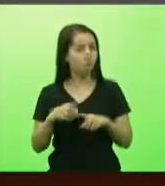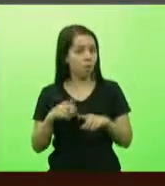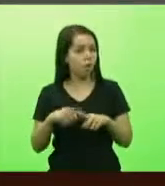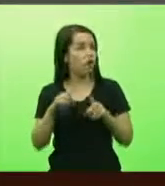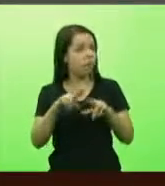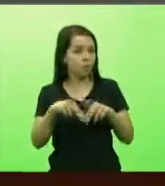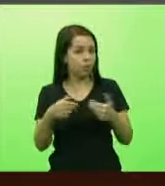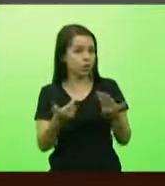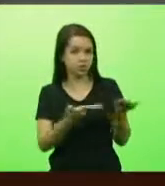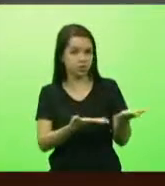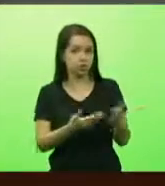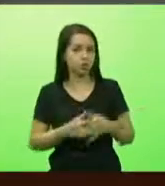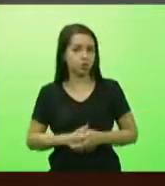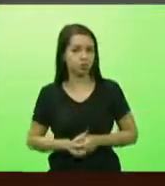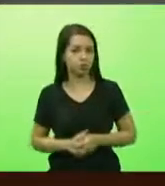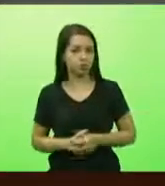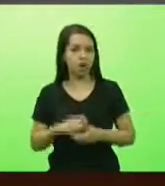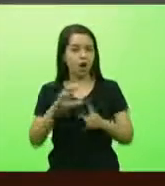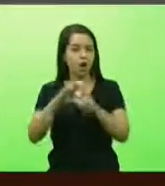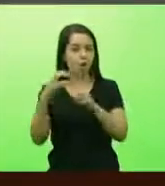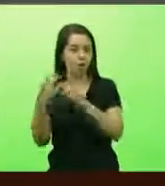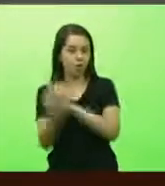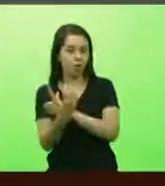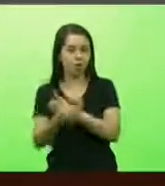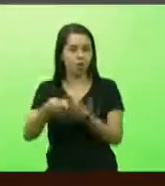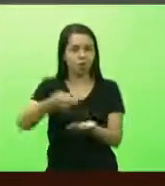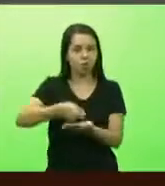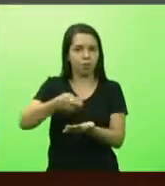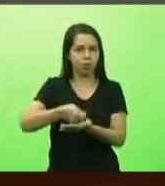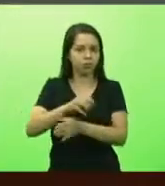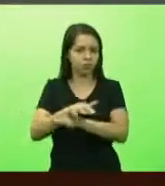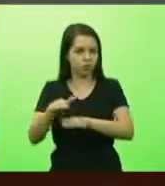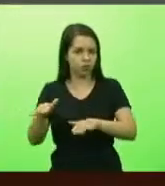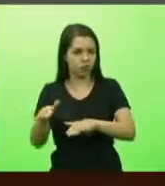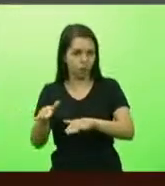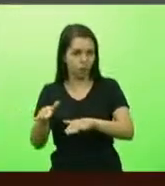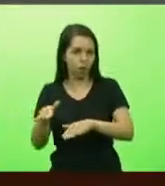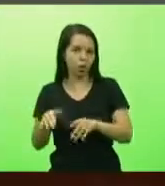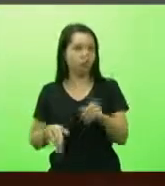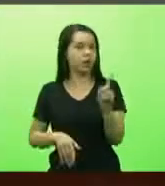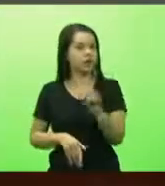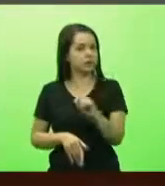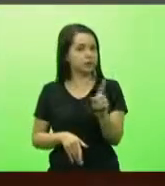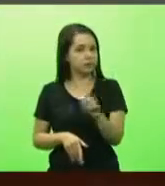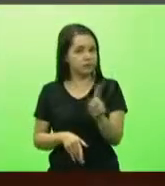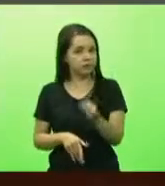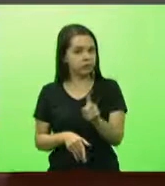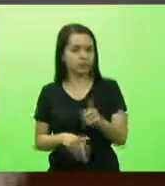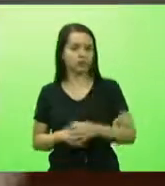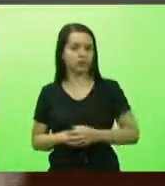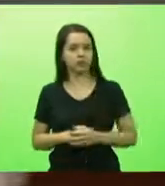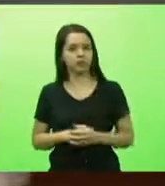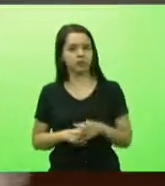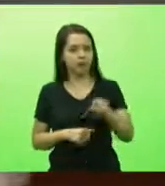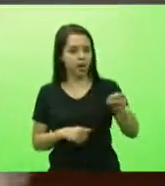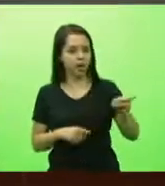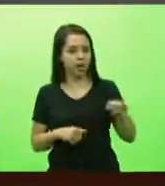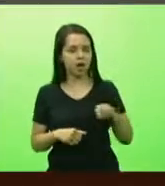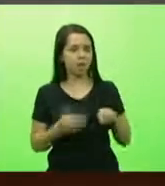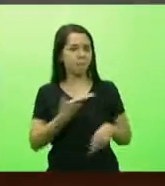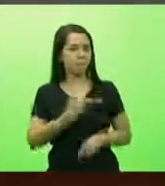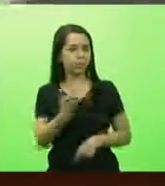que não é só a comunidade cobrando para saber o resultado, são os colegas dos desembargadores